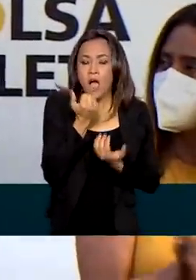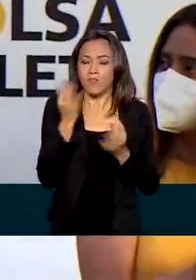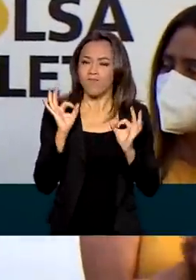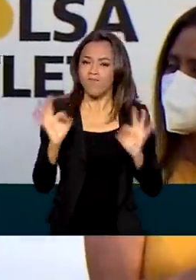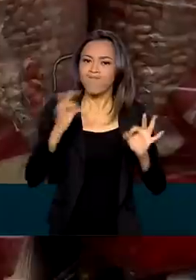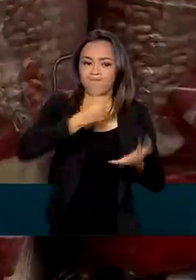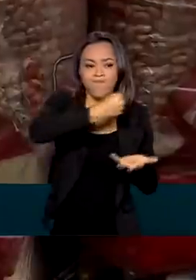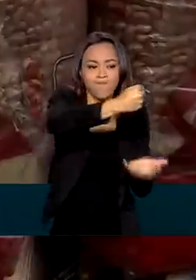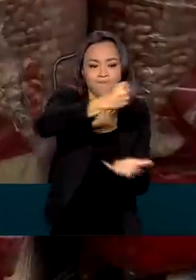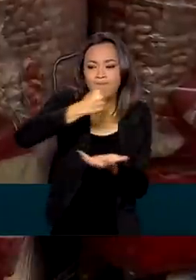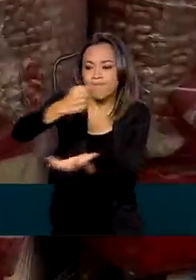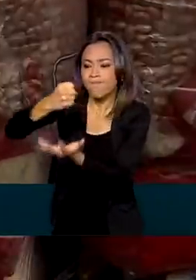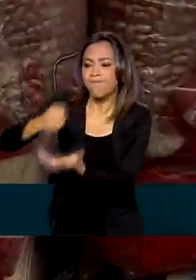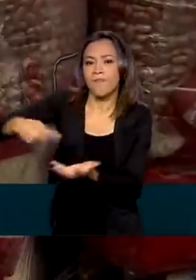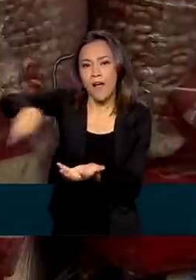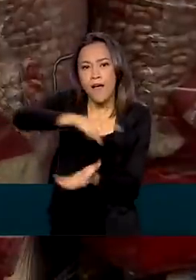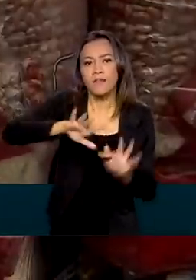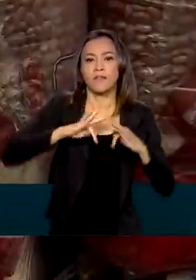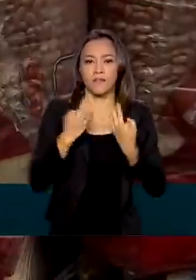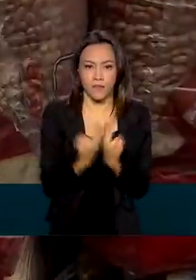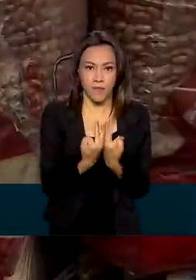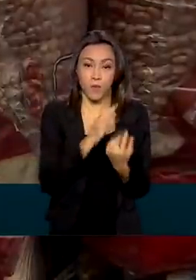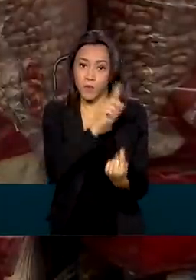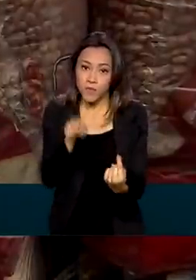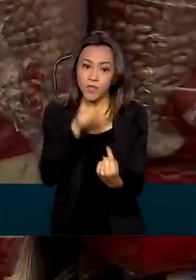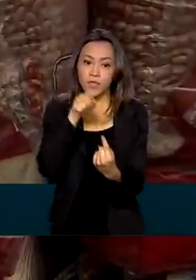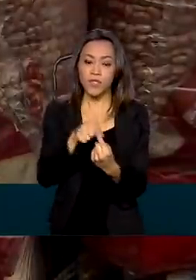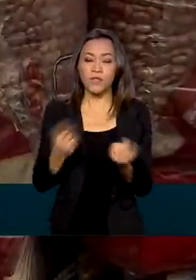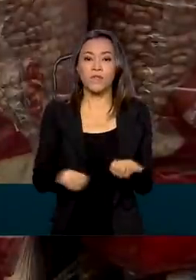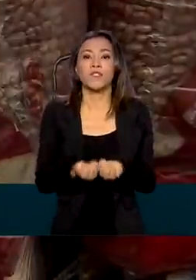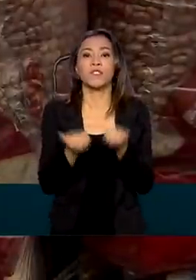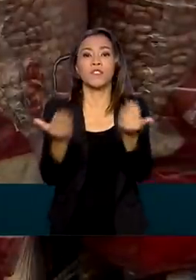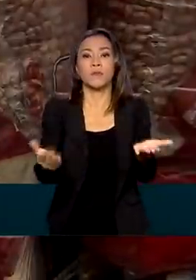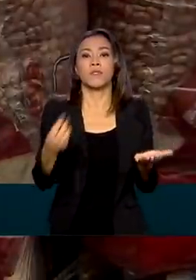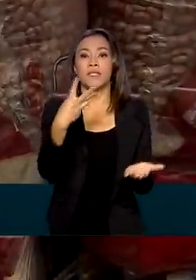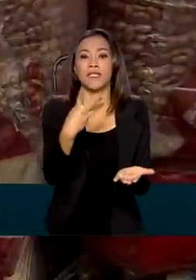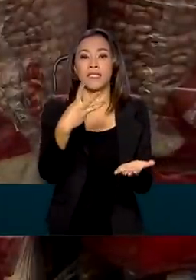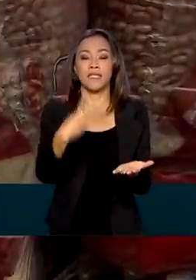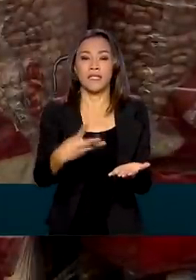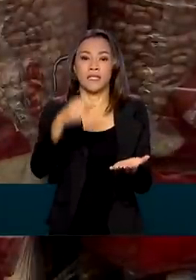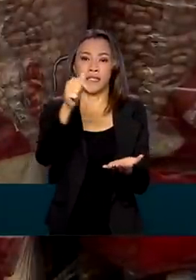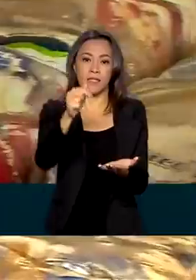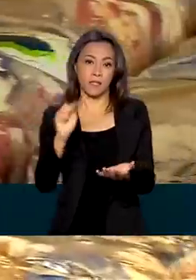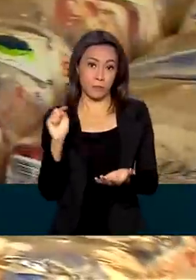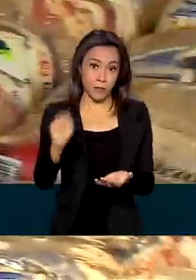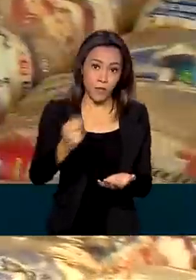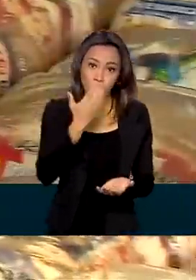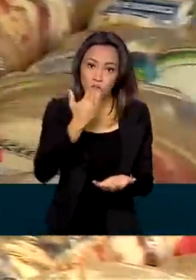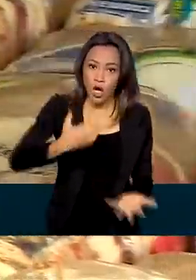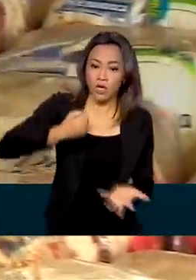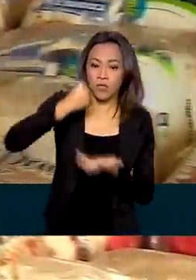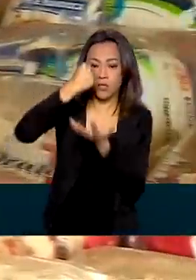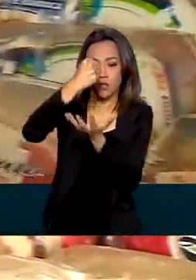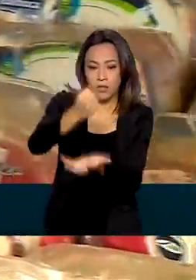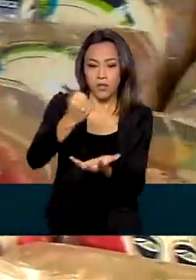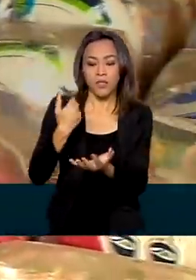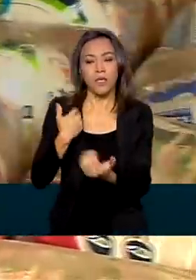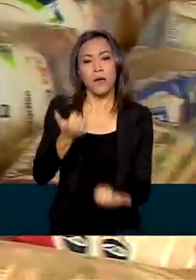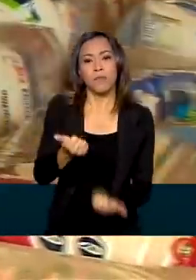necessitadas. O objetivo é distribuir 37 mil toneladas de alimentos e beneficiar